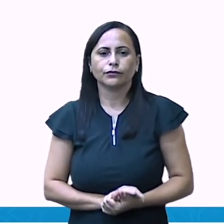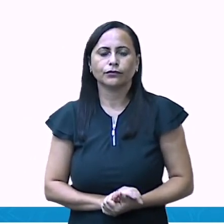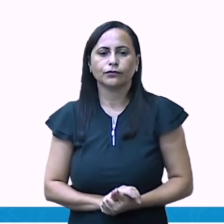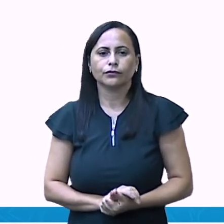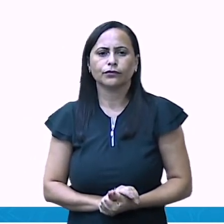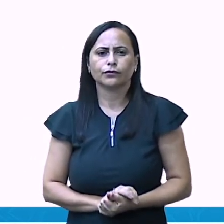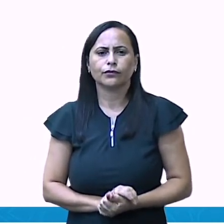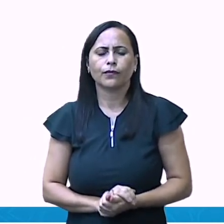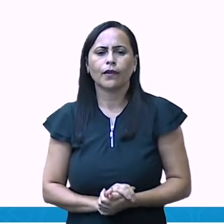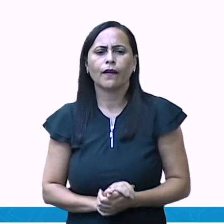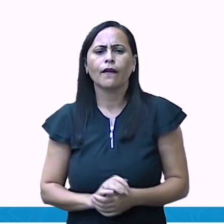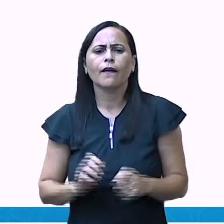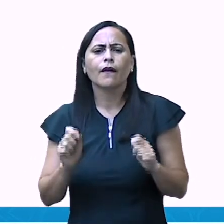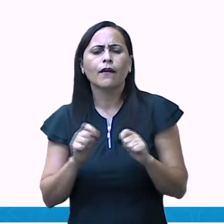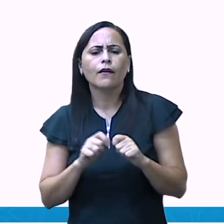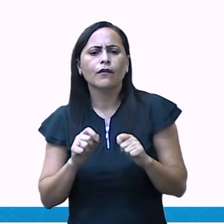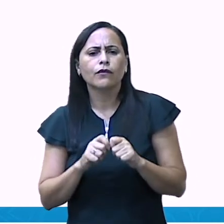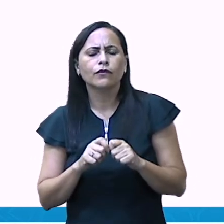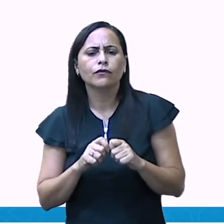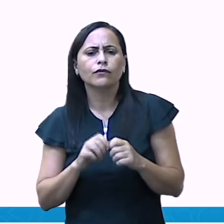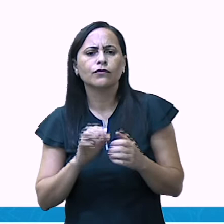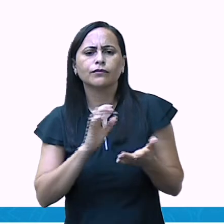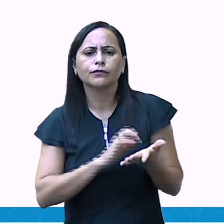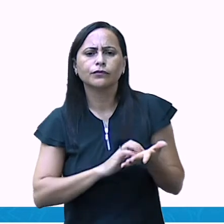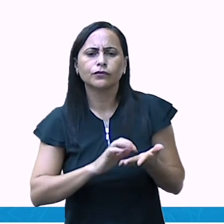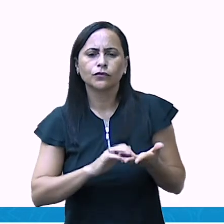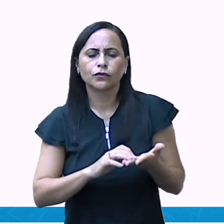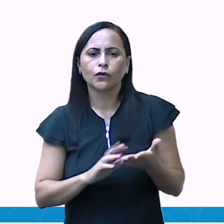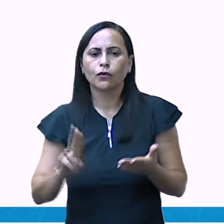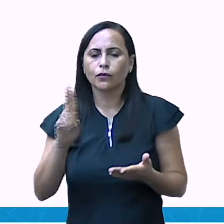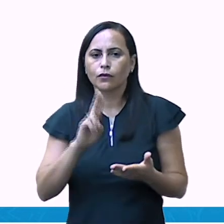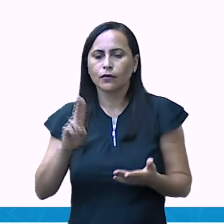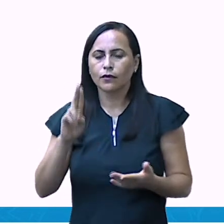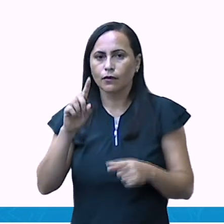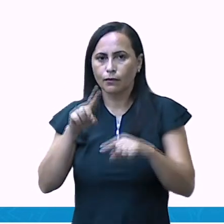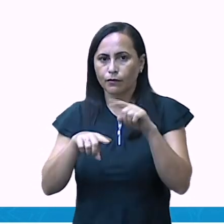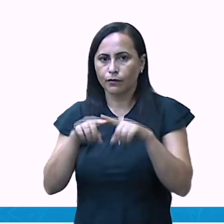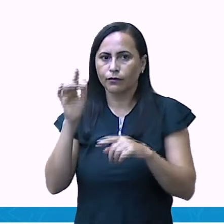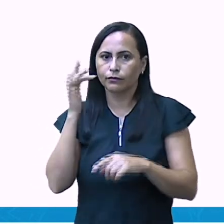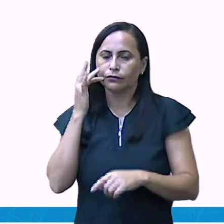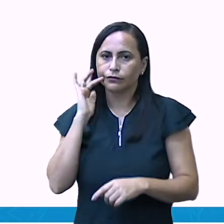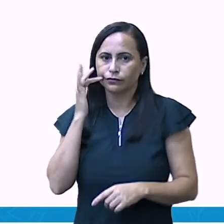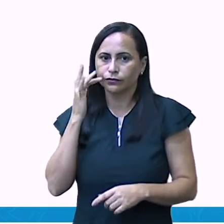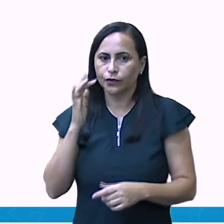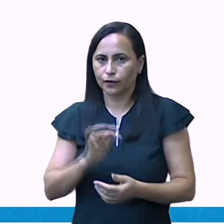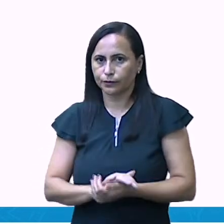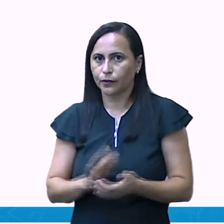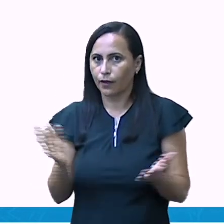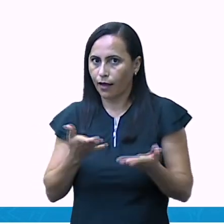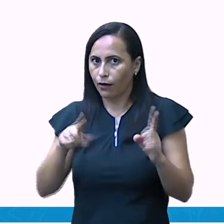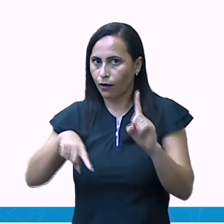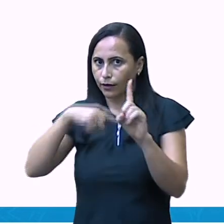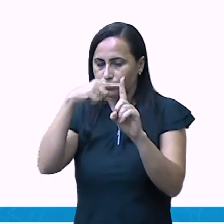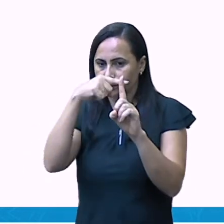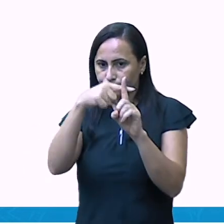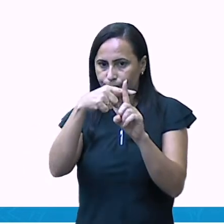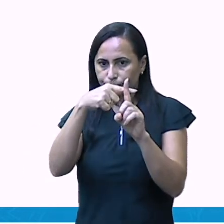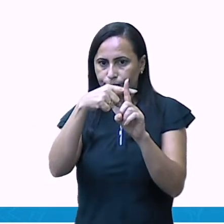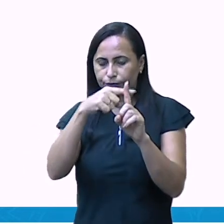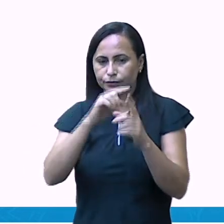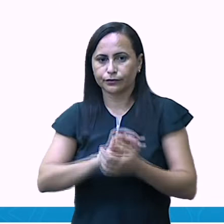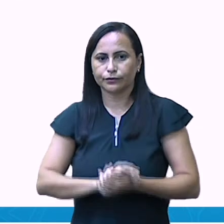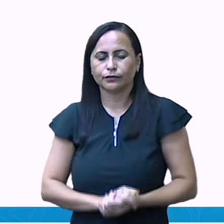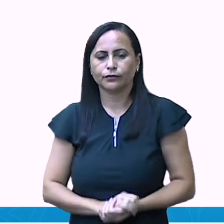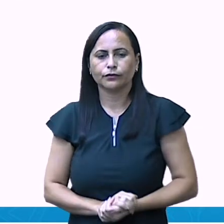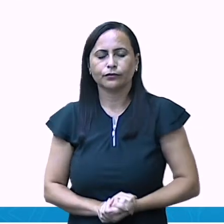Resolva a operação utilizando o material dourado. Agora eu trouxe uma adição. Qual é o nosso valor aqui? Vamos